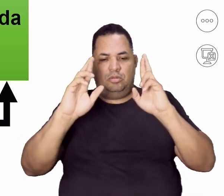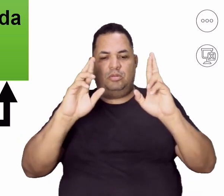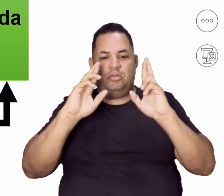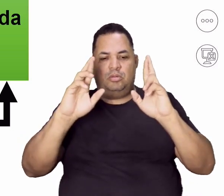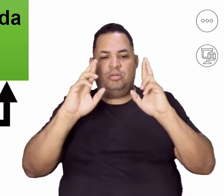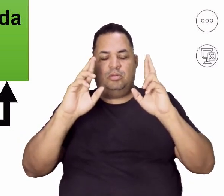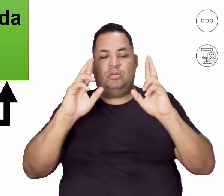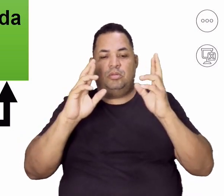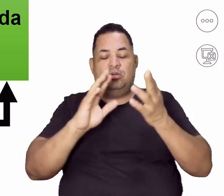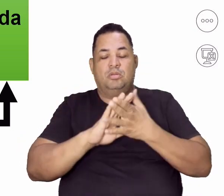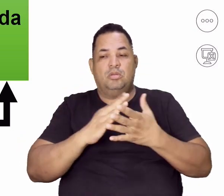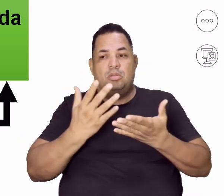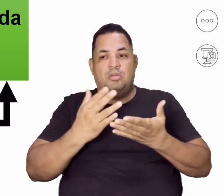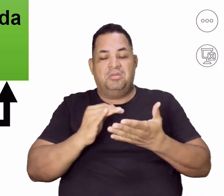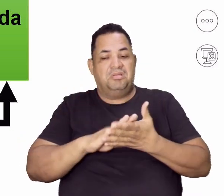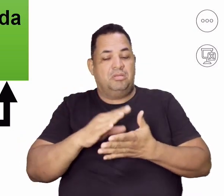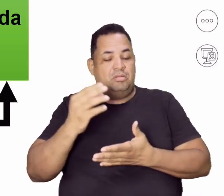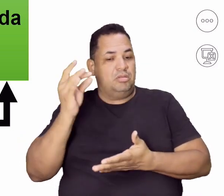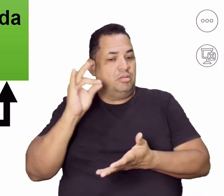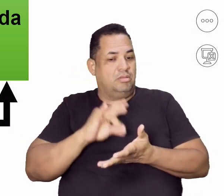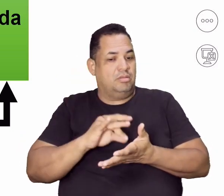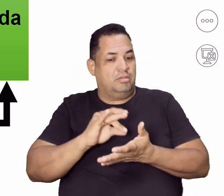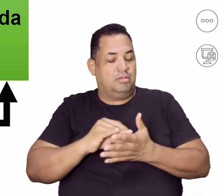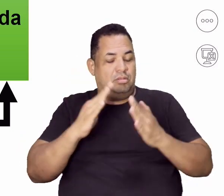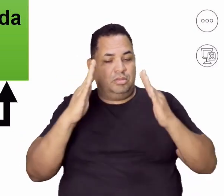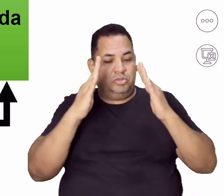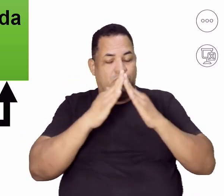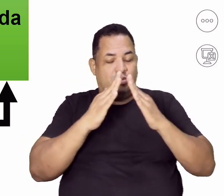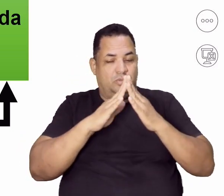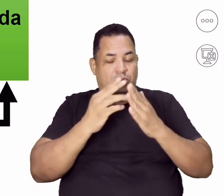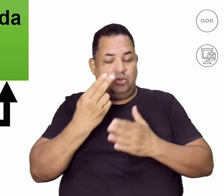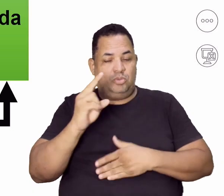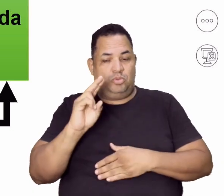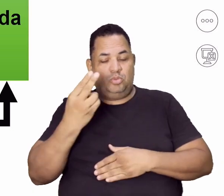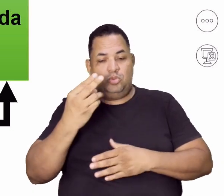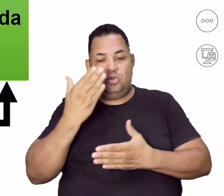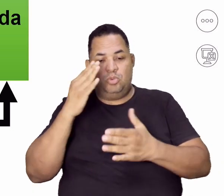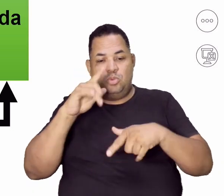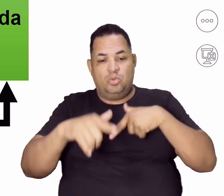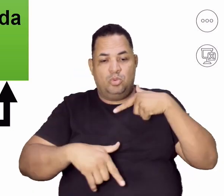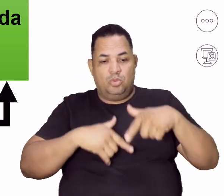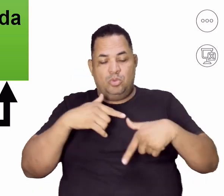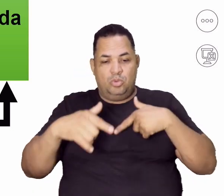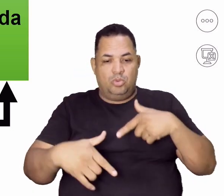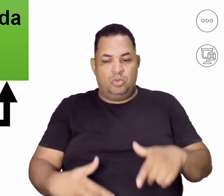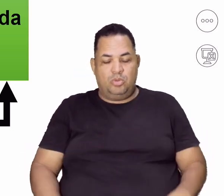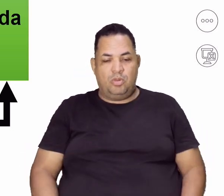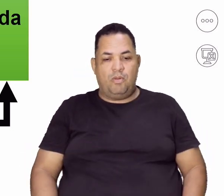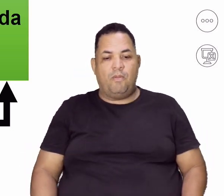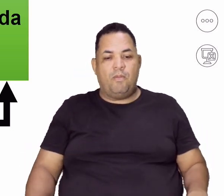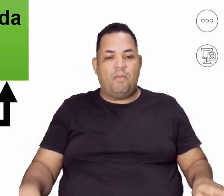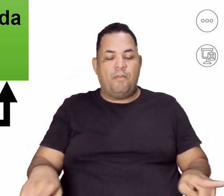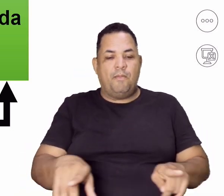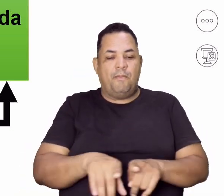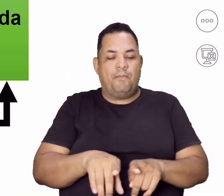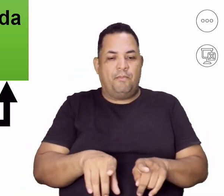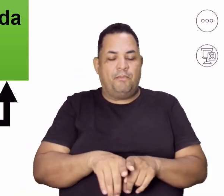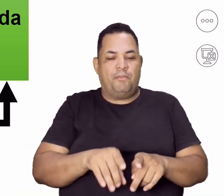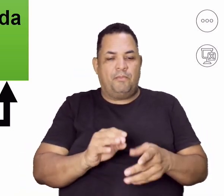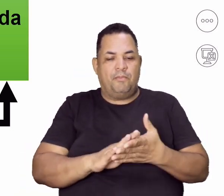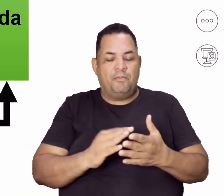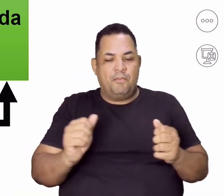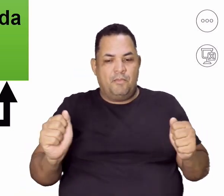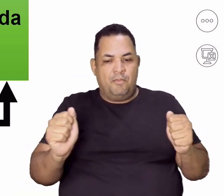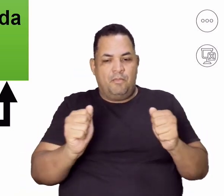irreais com relação à sua escola, ao seu trabalho, à sua vida pessoal e também a questão aí da